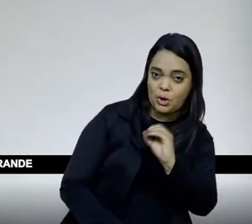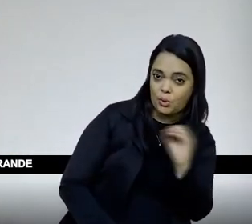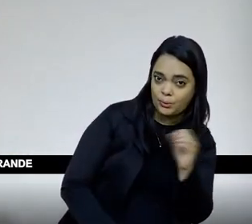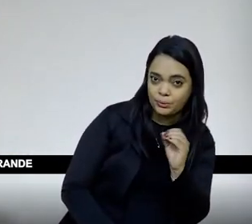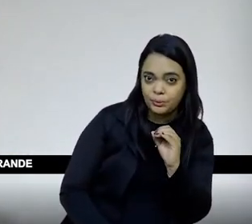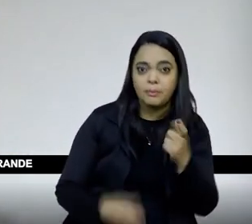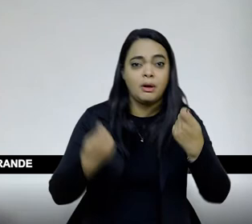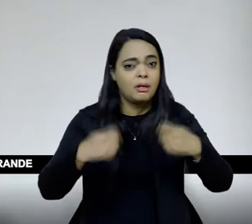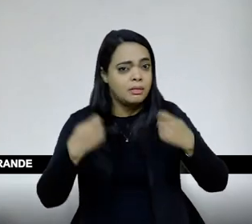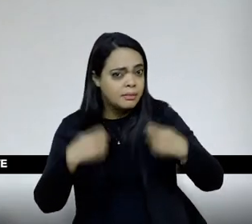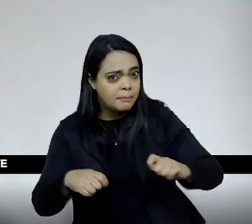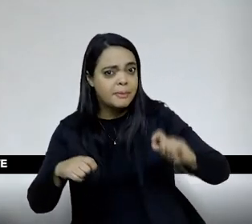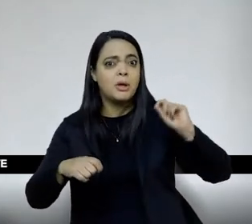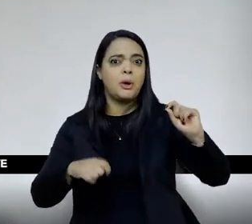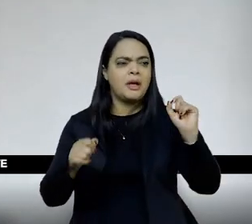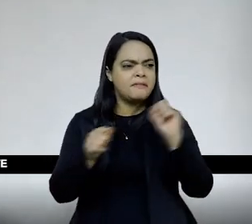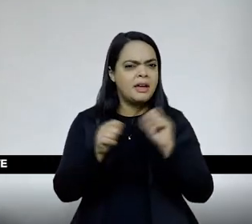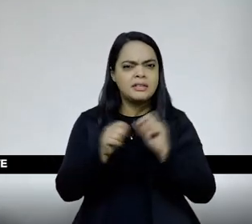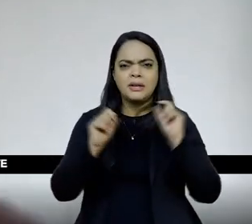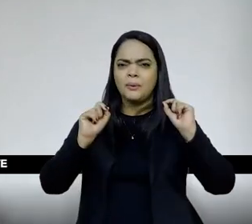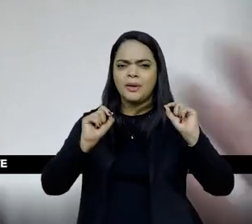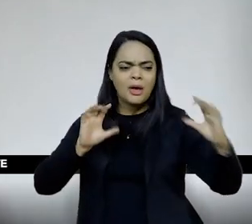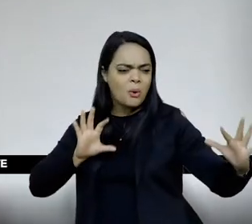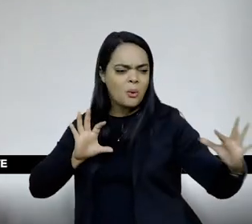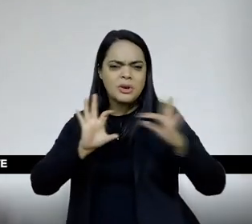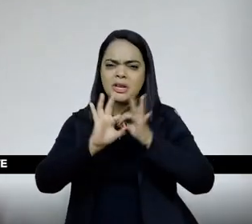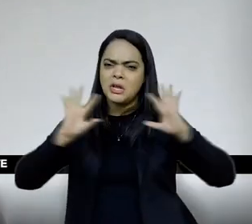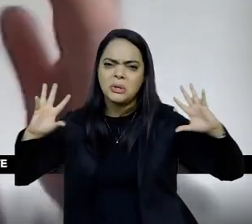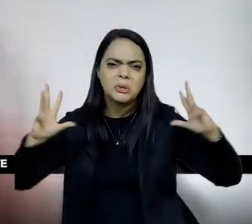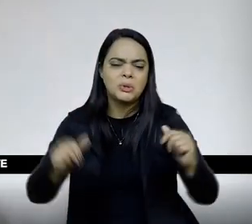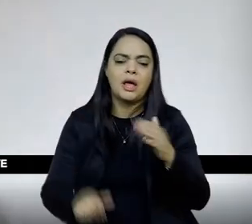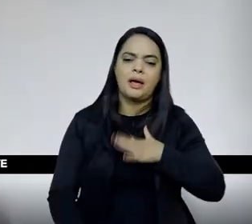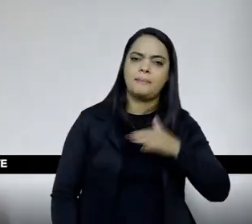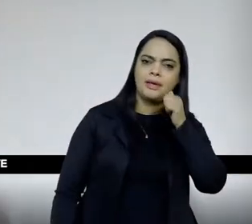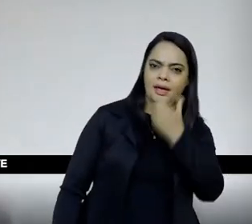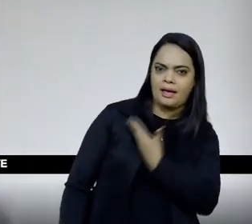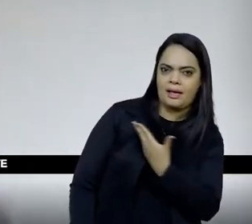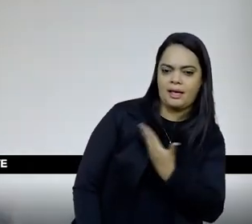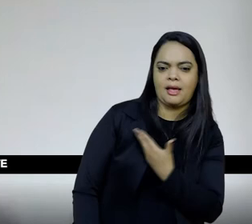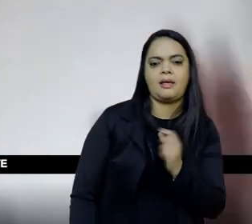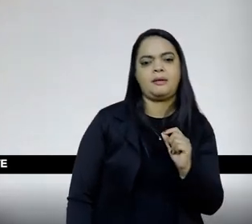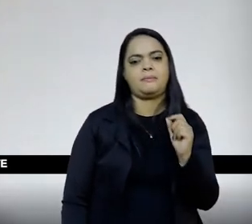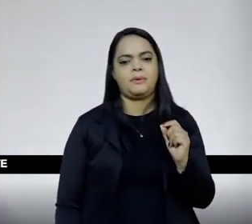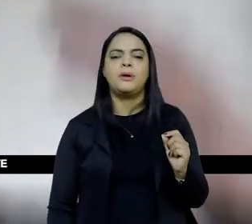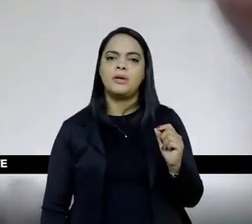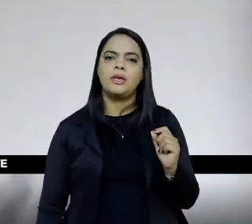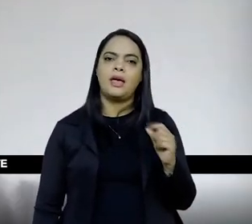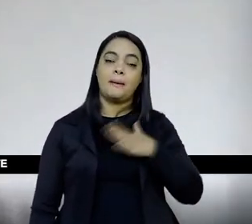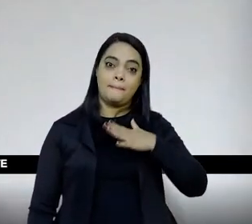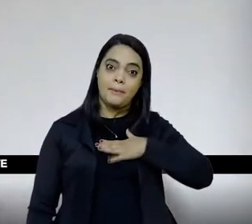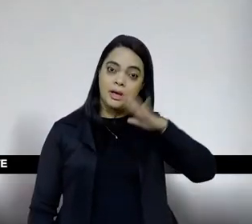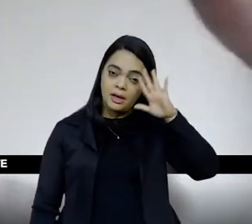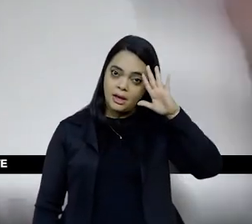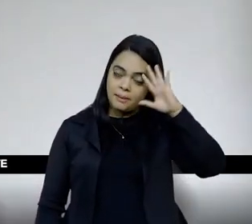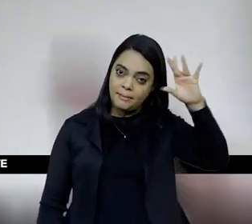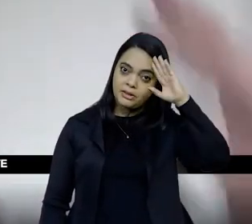de outubro a gente tem que fazer uma grande coisa, juntando todo mundo, a minha militância na faculdade é que 15 de outubro a gente pare, faça